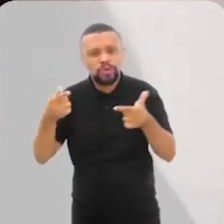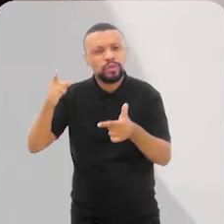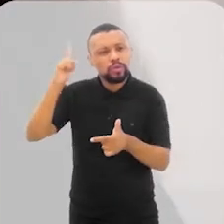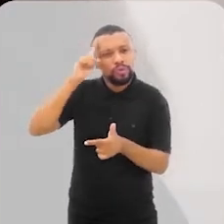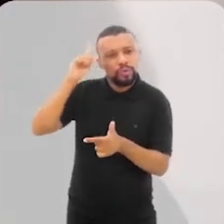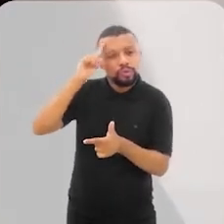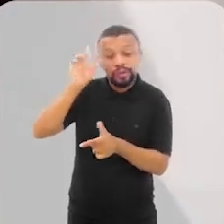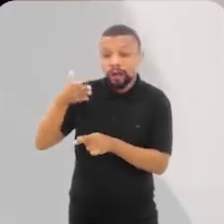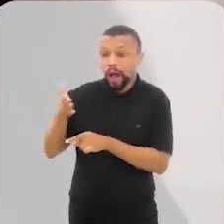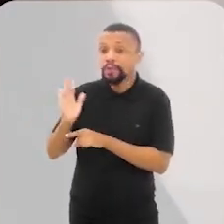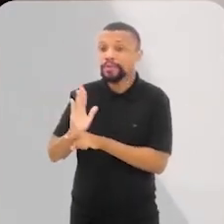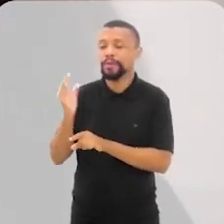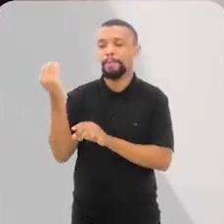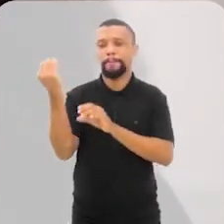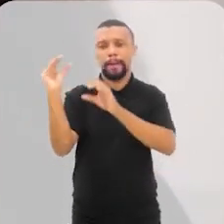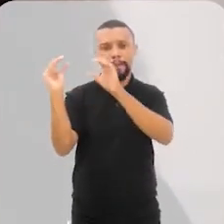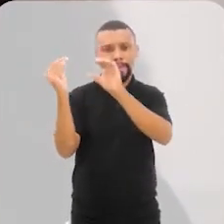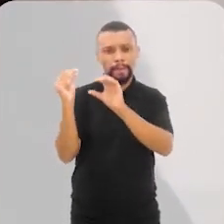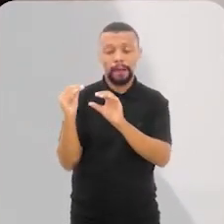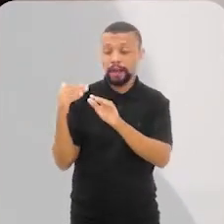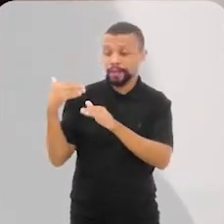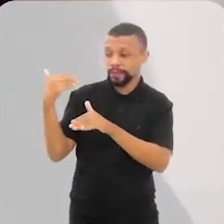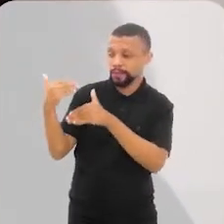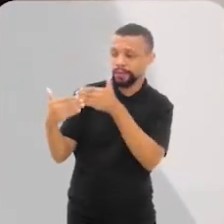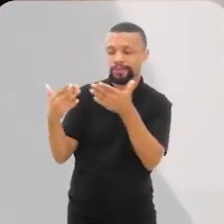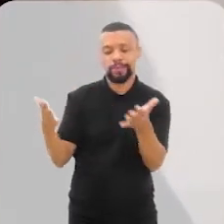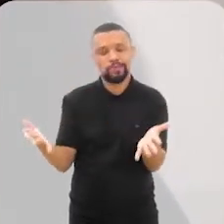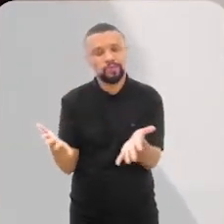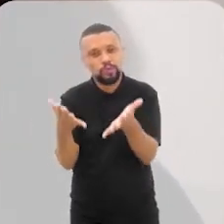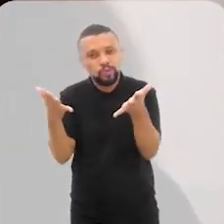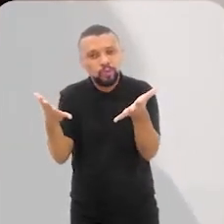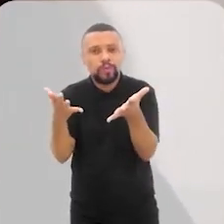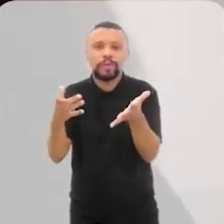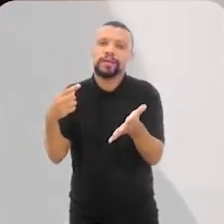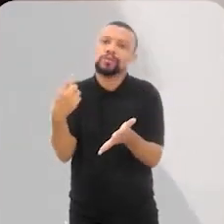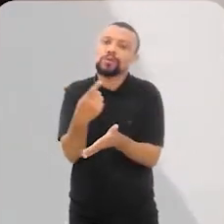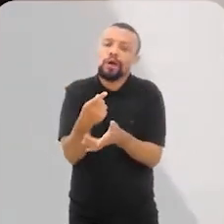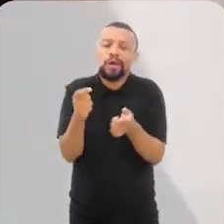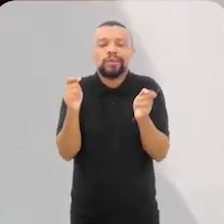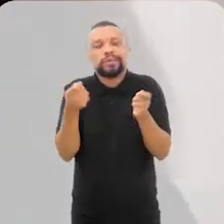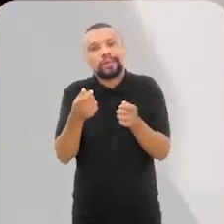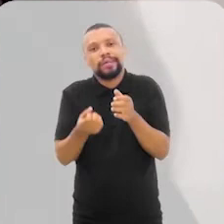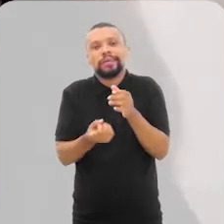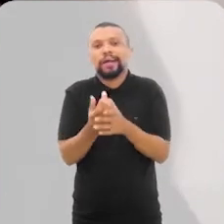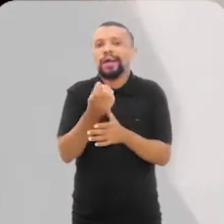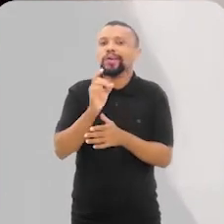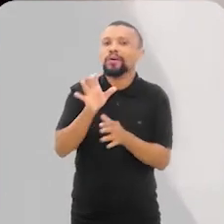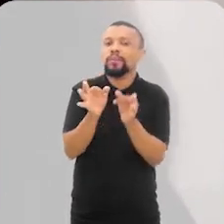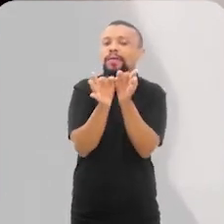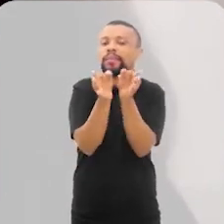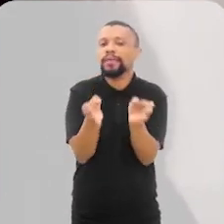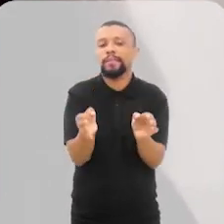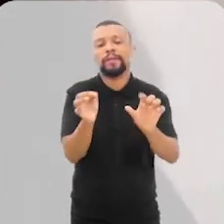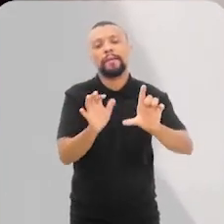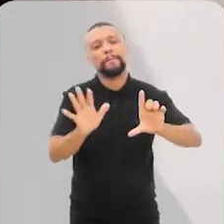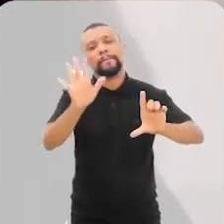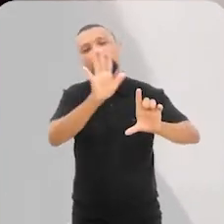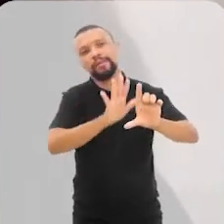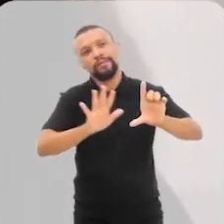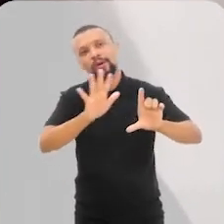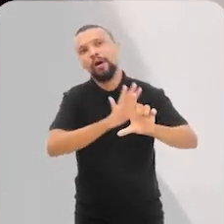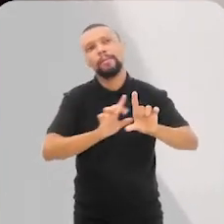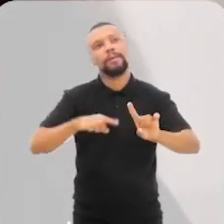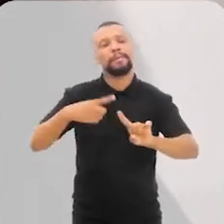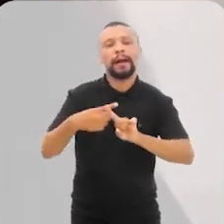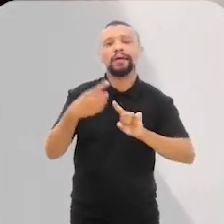dia, estão alimentando esse processo para que a gente chegue no final do ano com uma plataforma que possa ser lançada já com